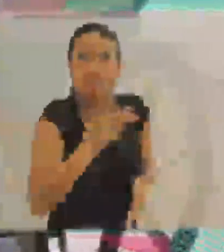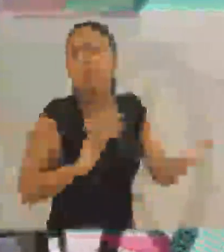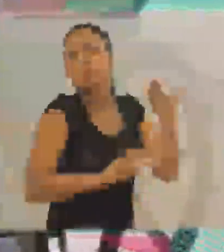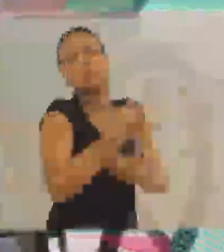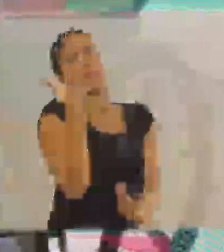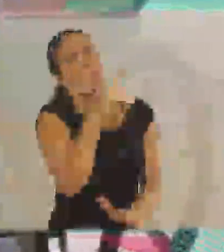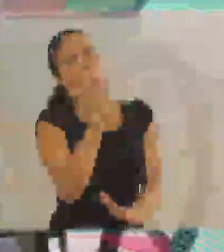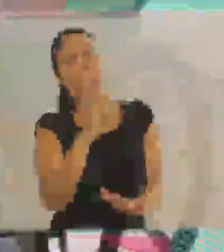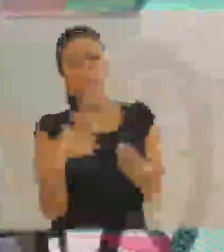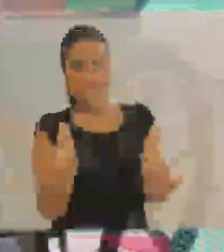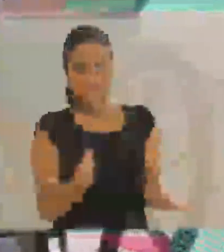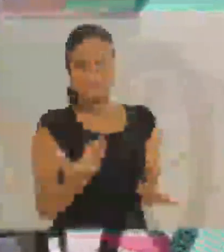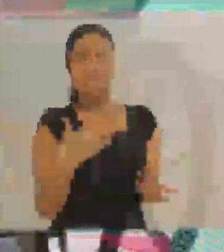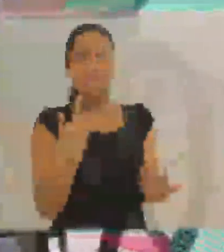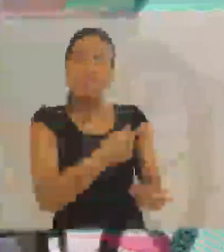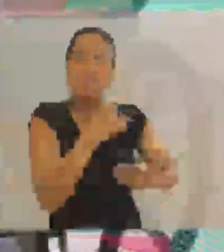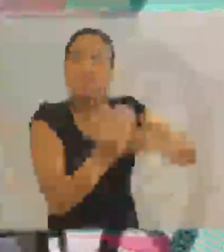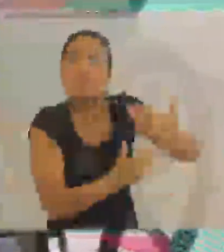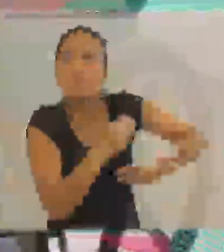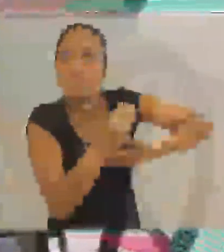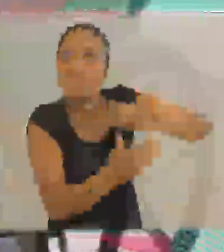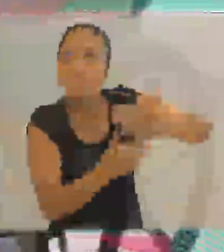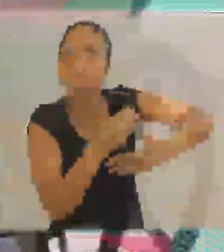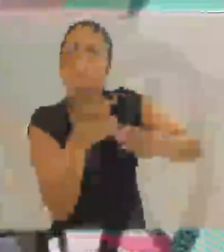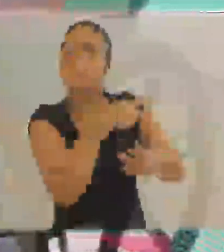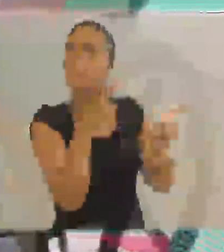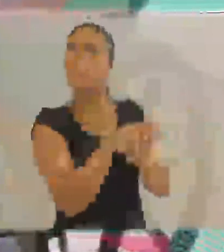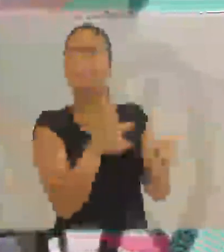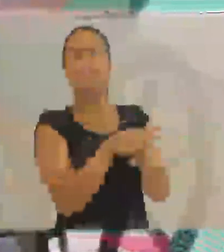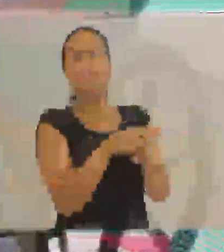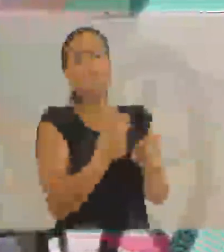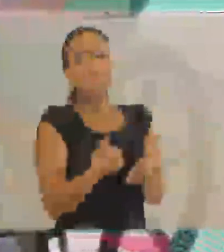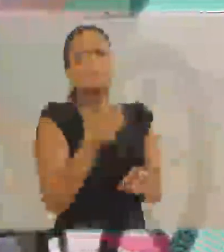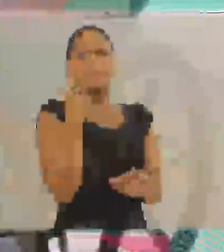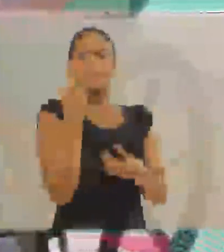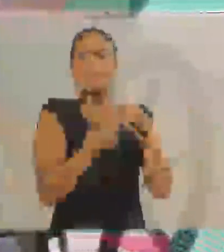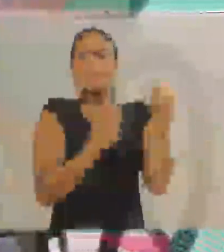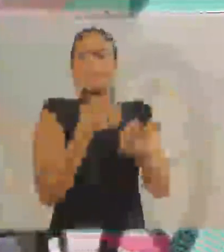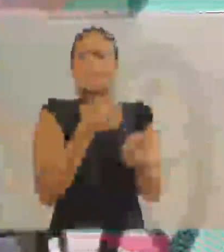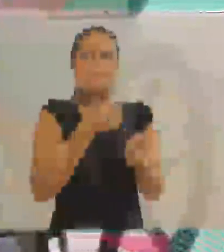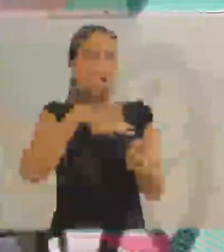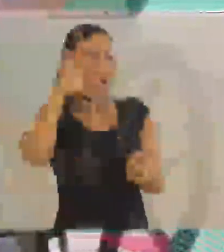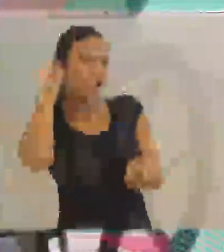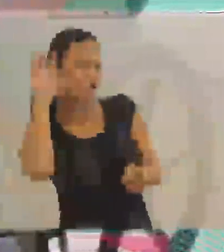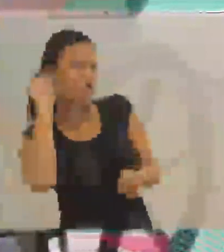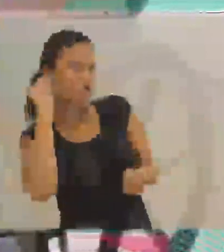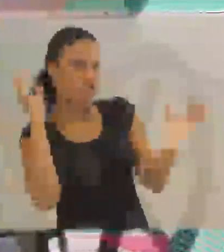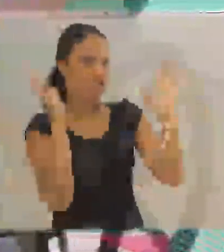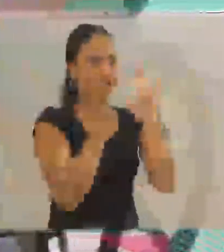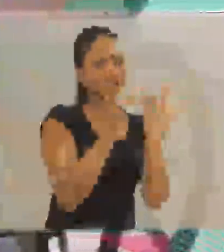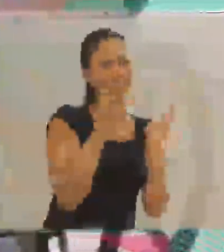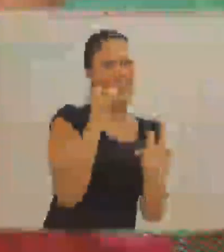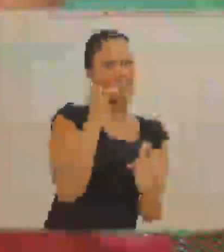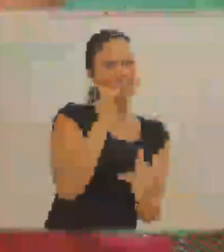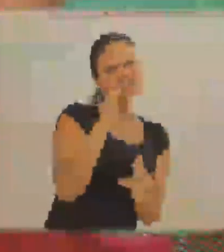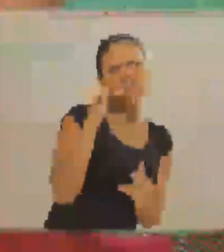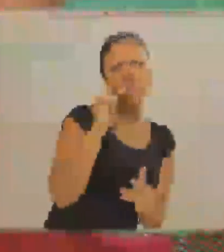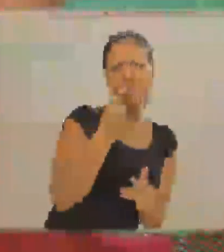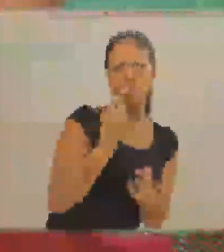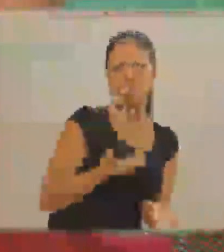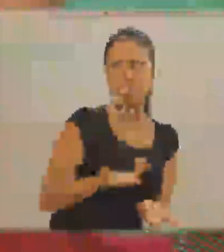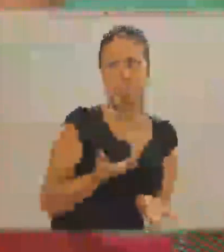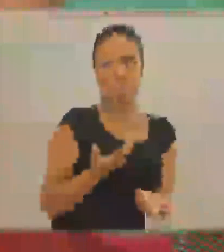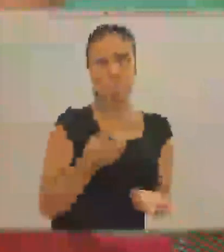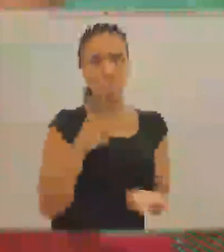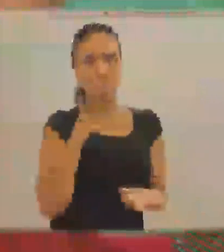falava mais devagar, senão a gente não vai conseguir se relacionar. Então, eu acho que foi um processo delicado para ele também. deve ser estranho